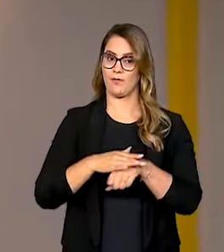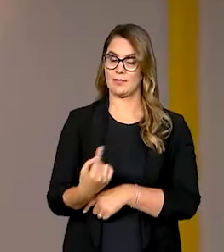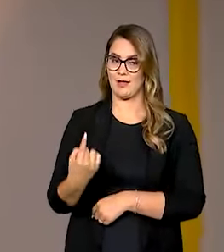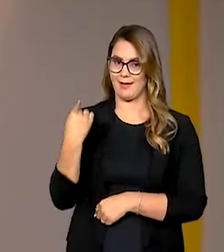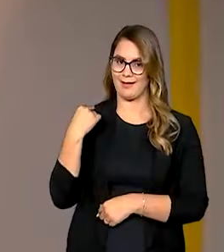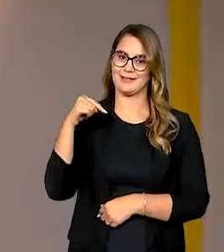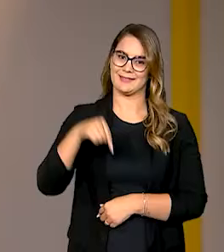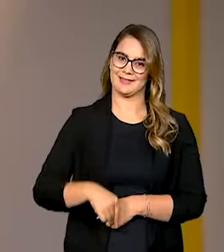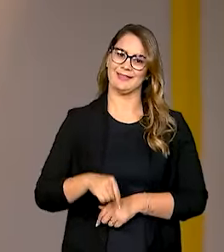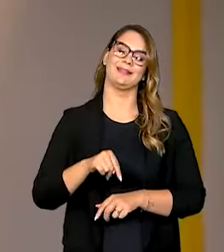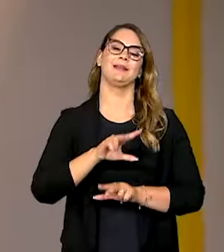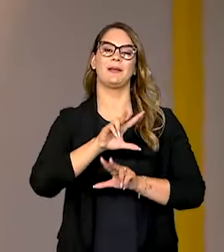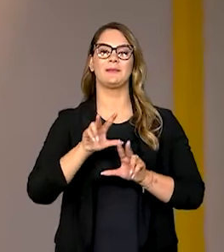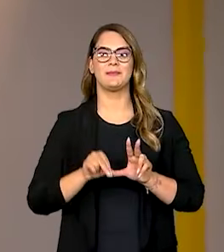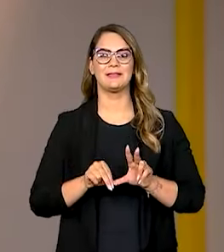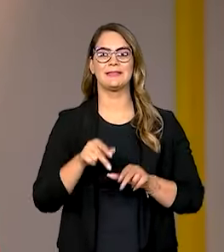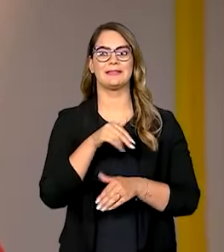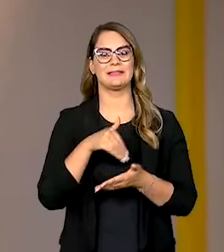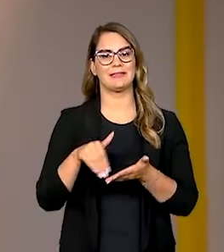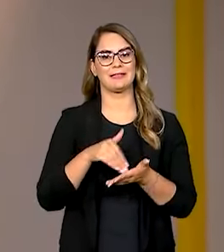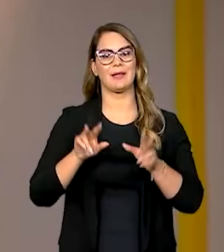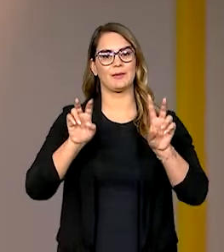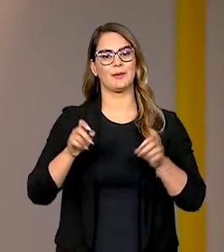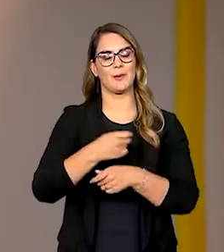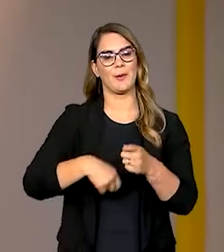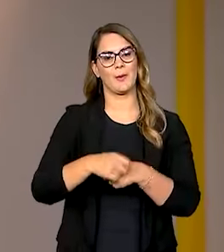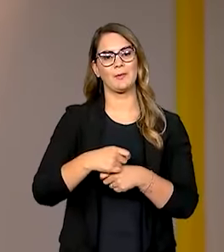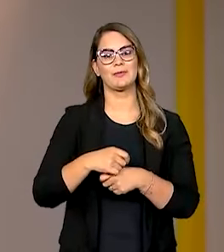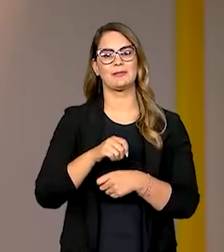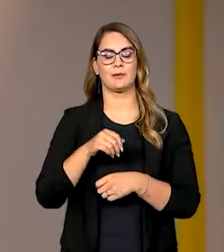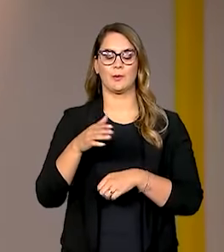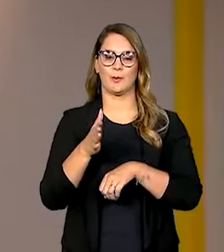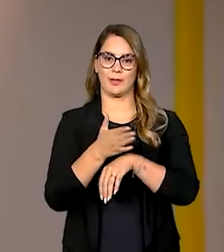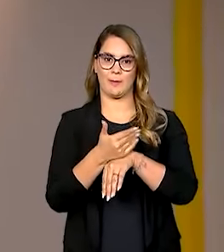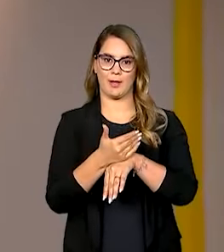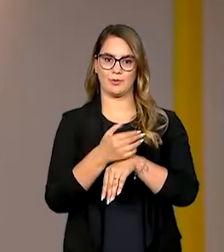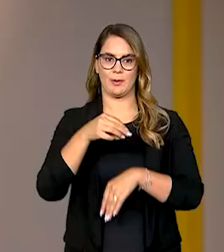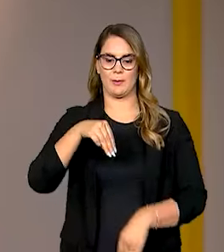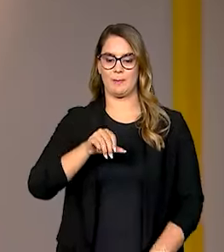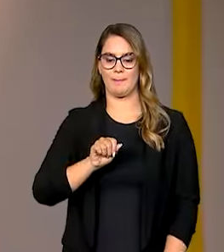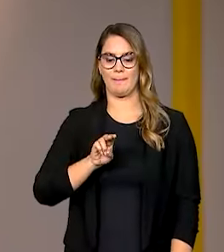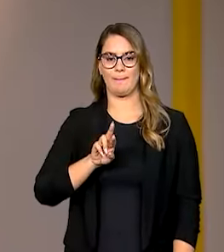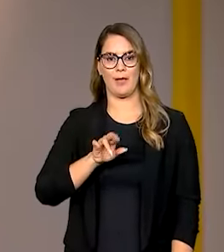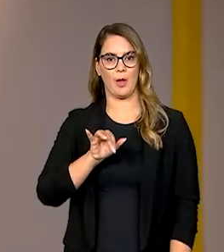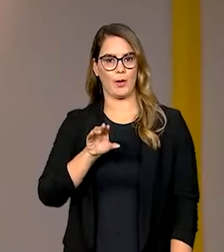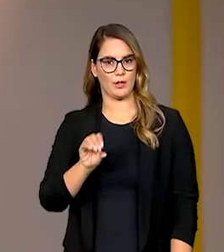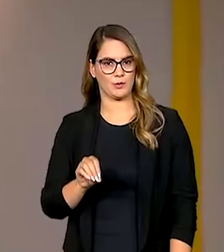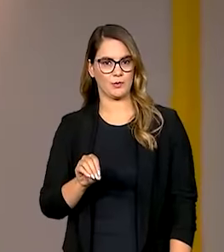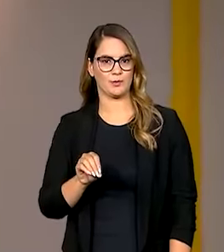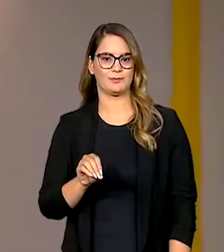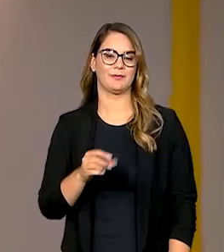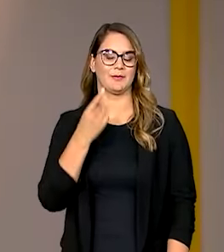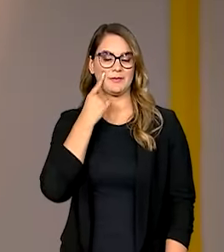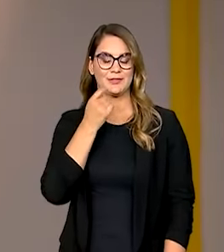mais cedo aqui na EBC com o secretário de Assuntos Econômicos e Financeiros do Itamaraty, o embaixador Maurício Carvalho